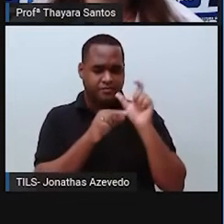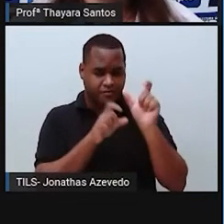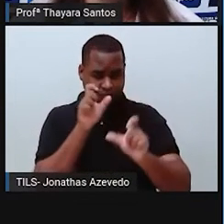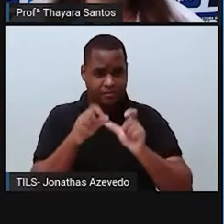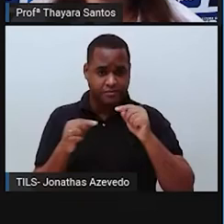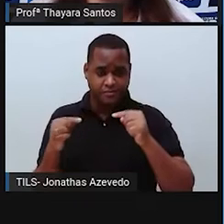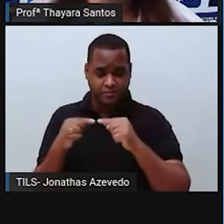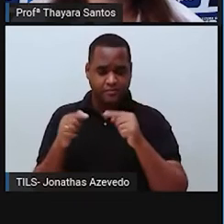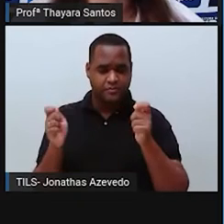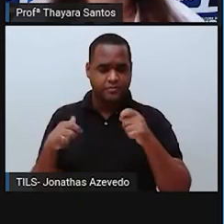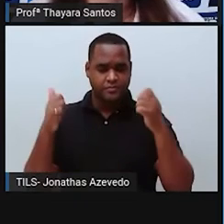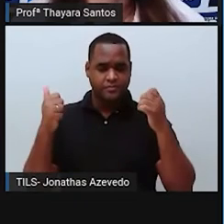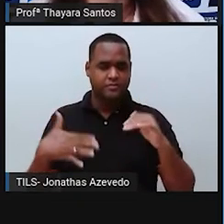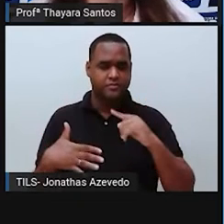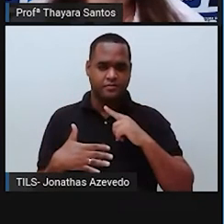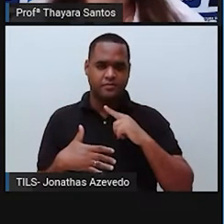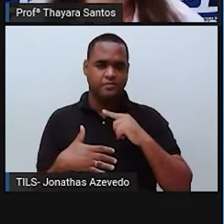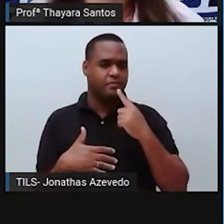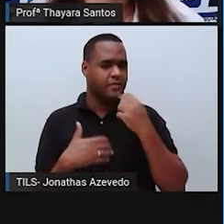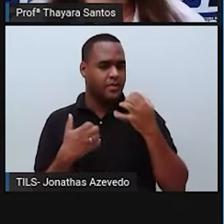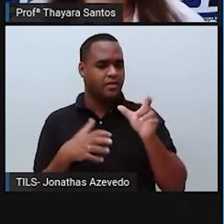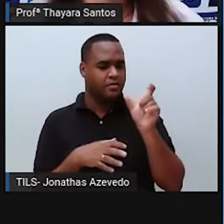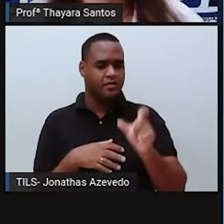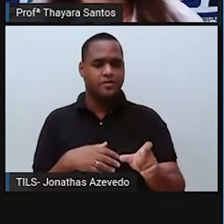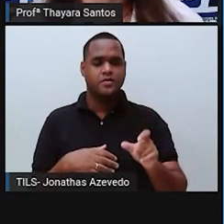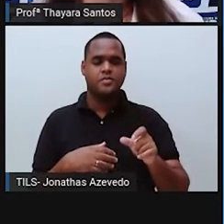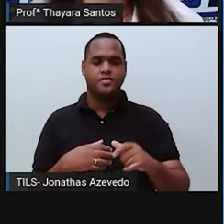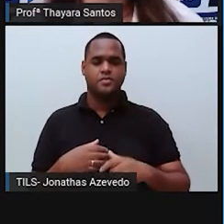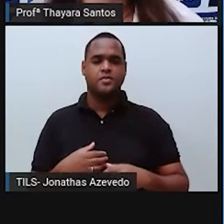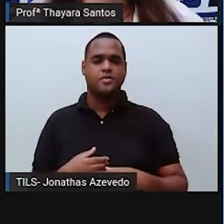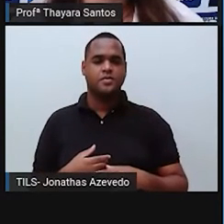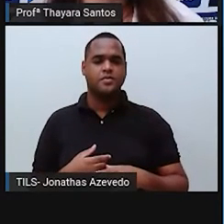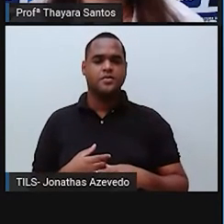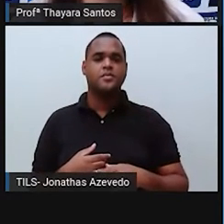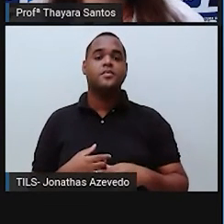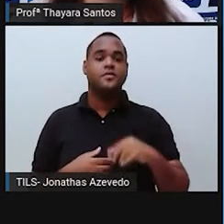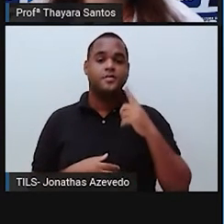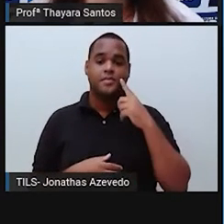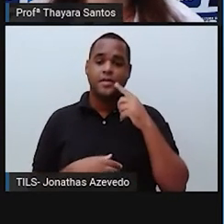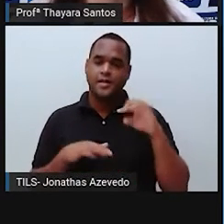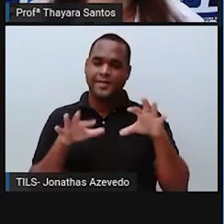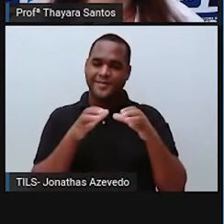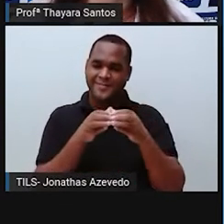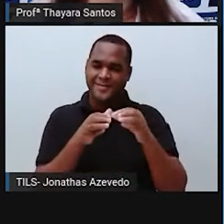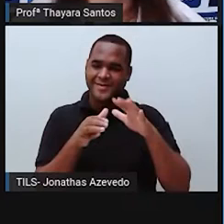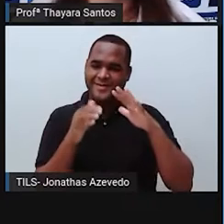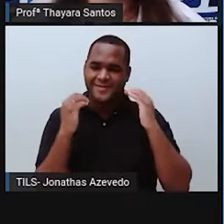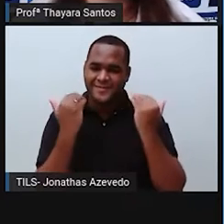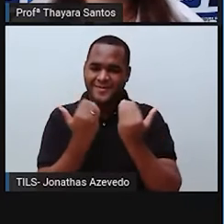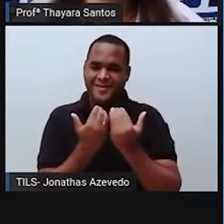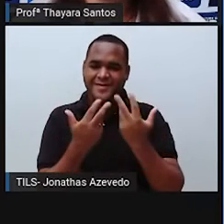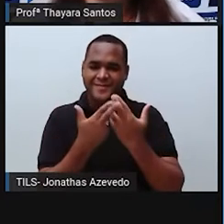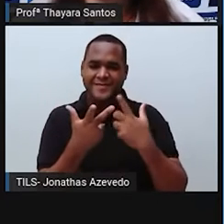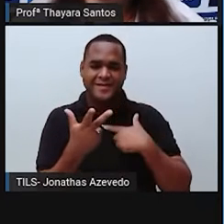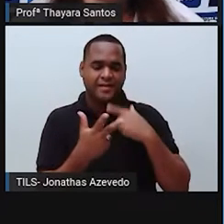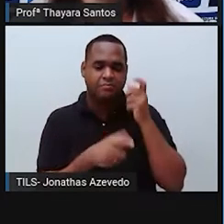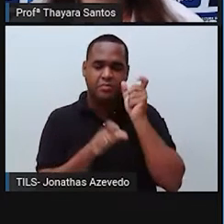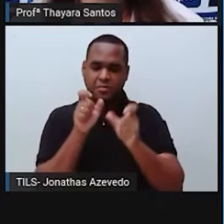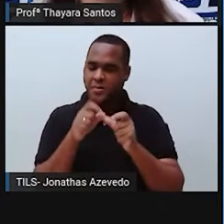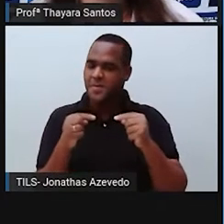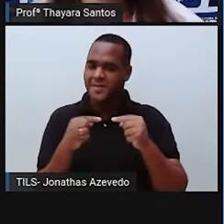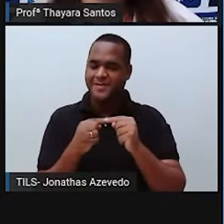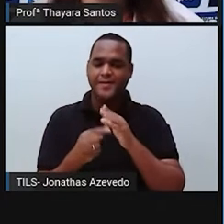Ou ainda pode ser definido como as maiores comunidades bióticas possíveis de serem reconhecidas.